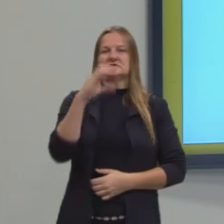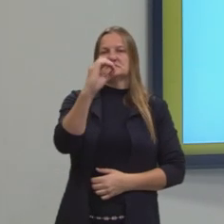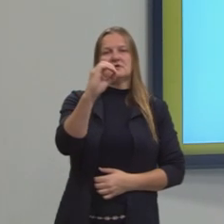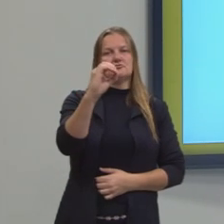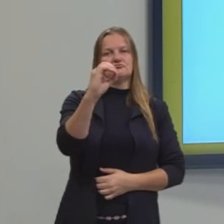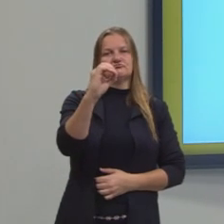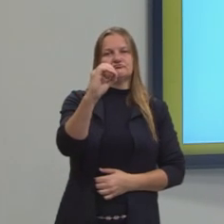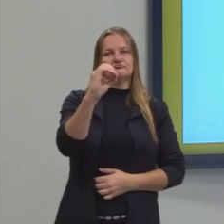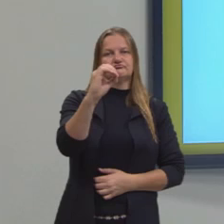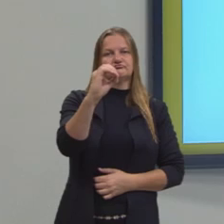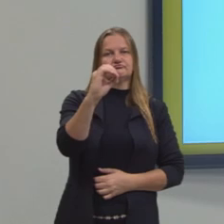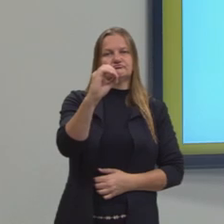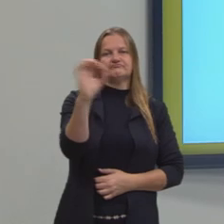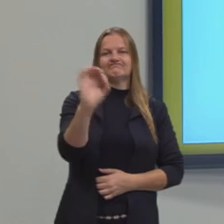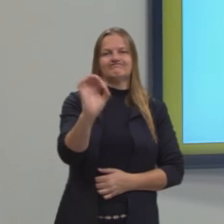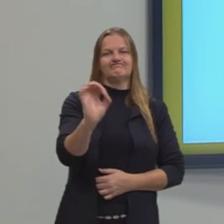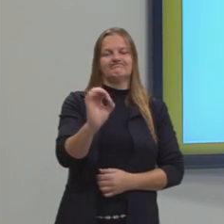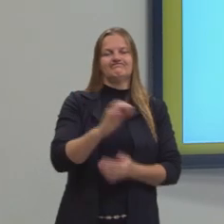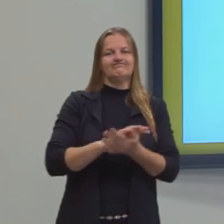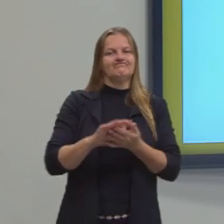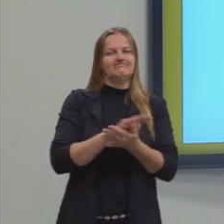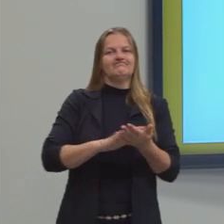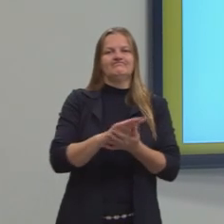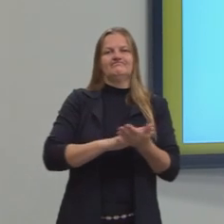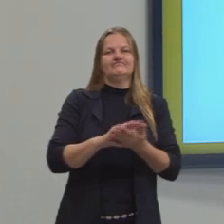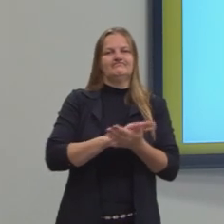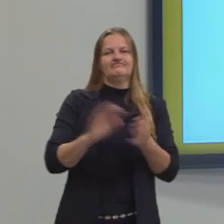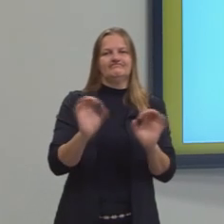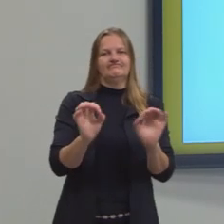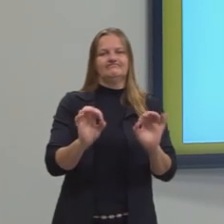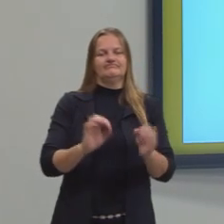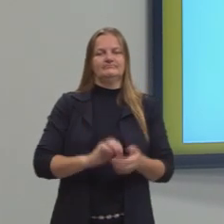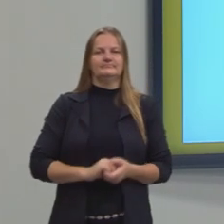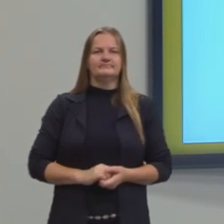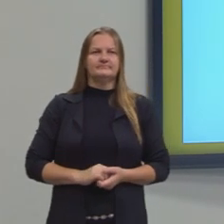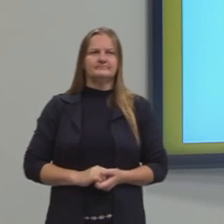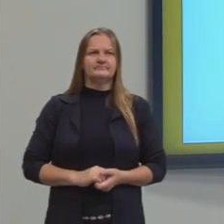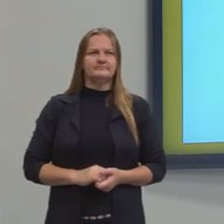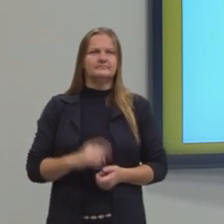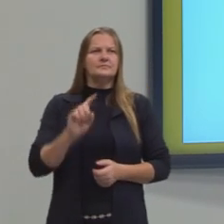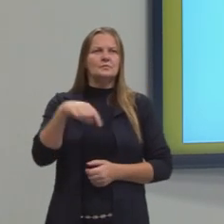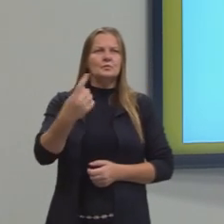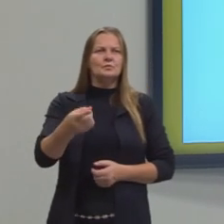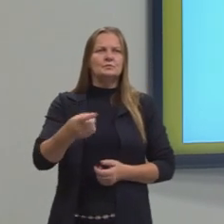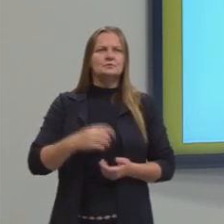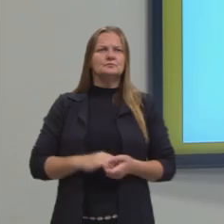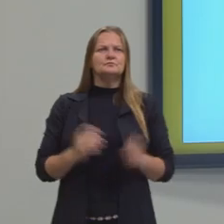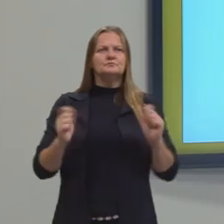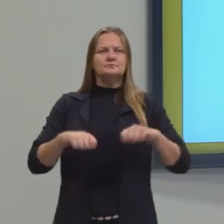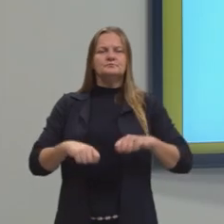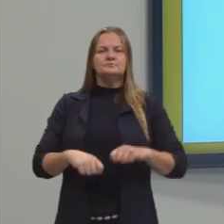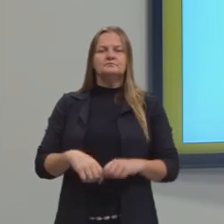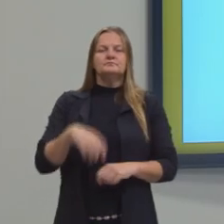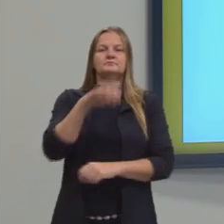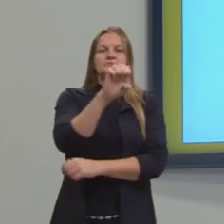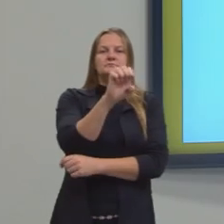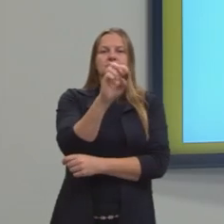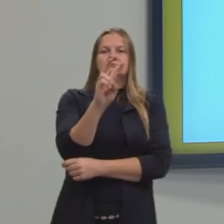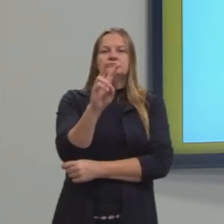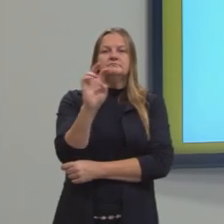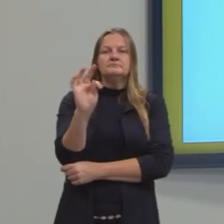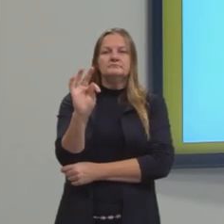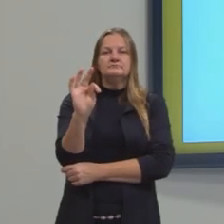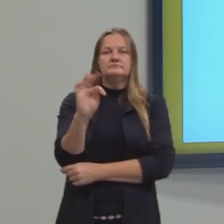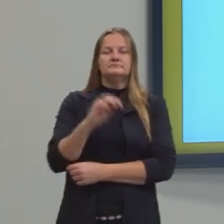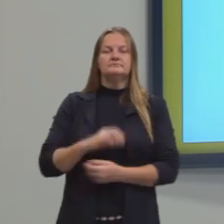participante, então, não ganha nada. Então, R 0,00. Próxima possibilidade, EVT. Então,